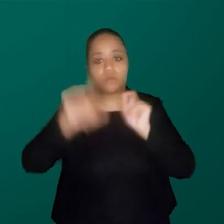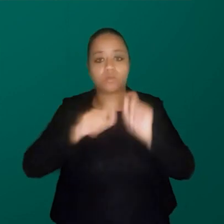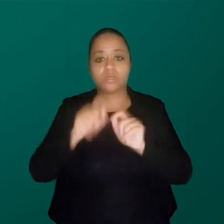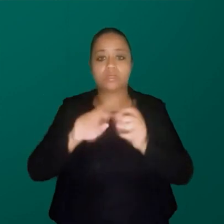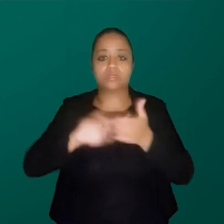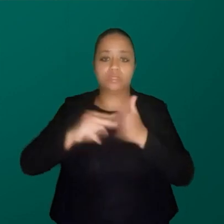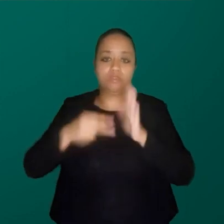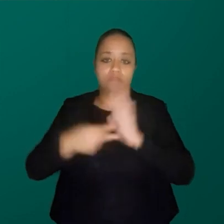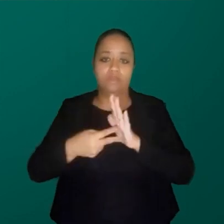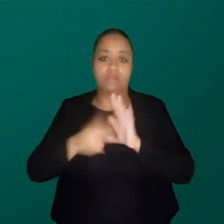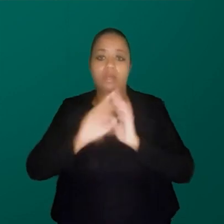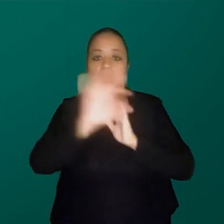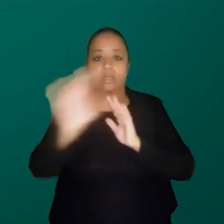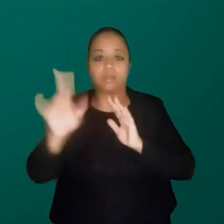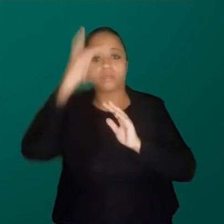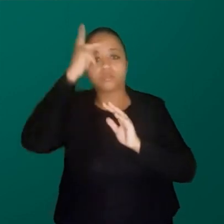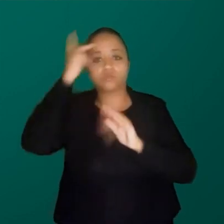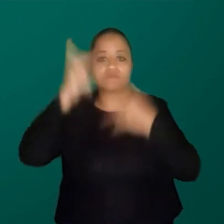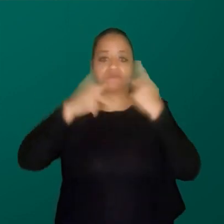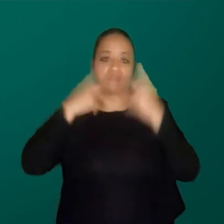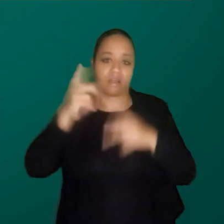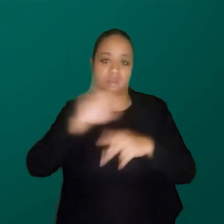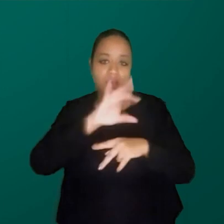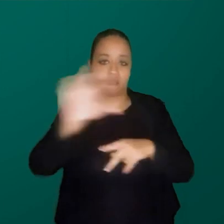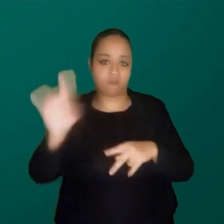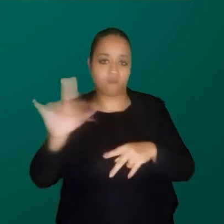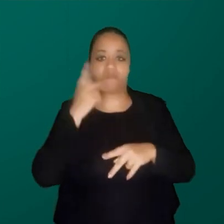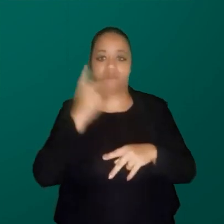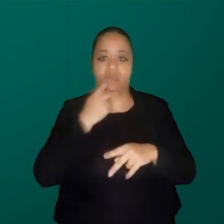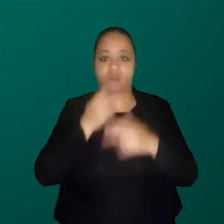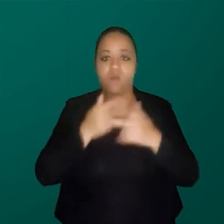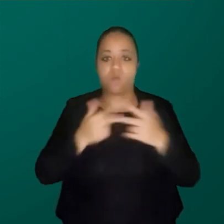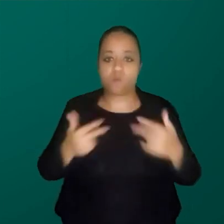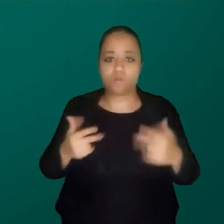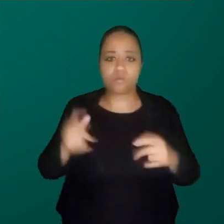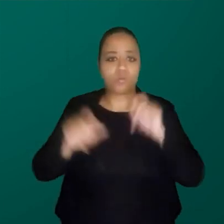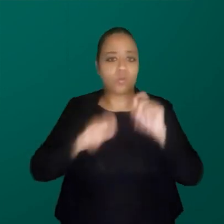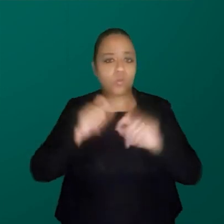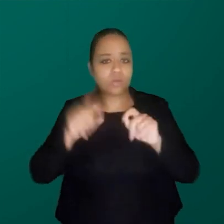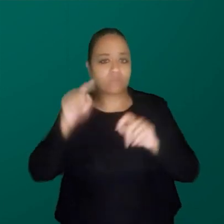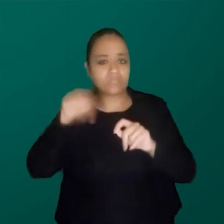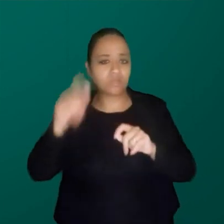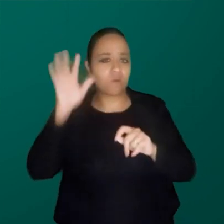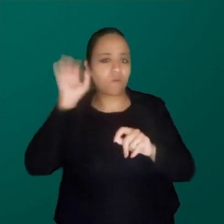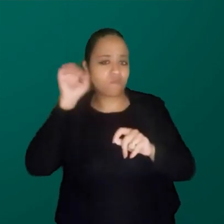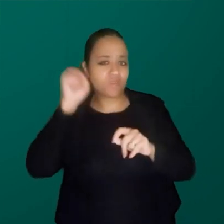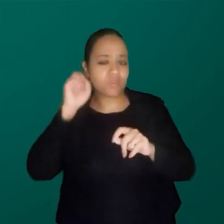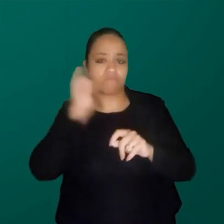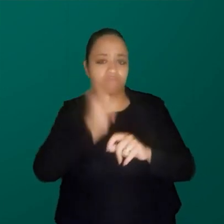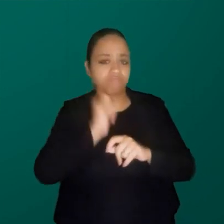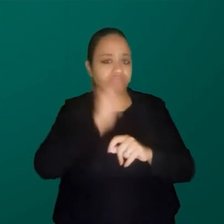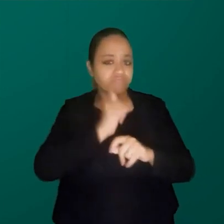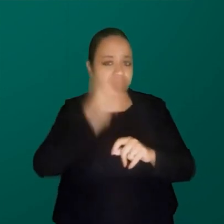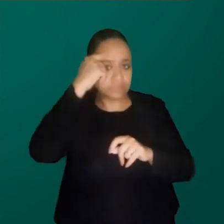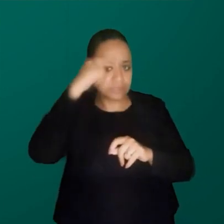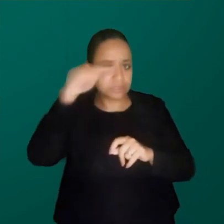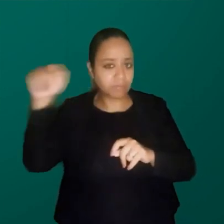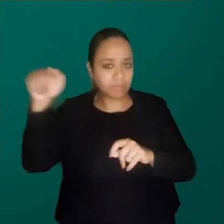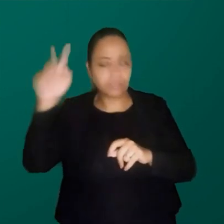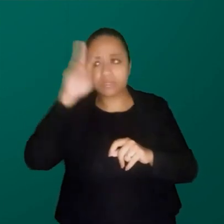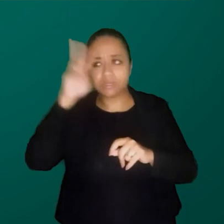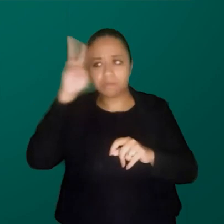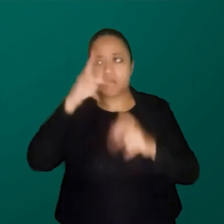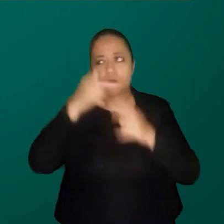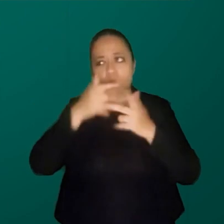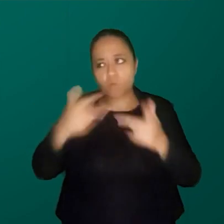significa o que cada pessoa aqui fala, cada uma de nós aqui está falando e o que vocês vão ver ao longo dessa semana e lembrar sempre que essas